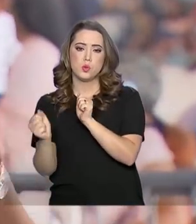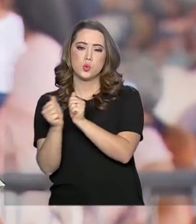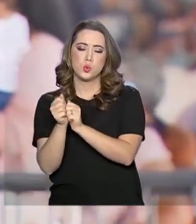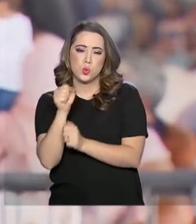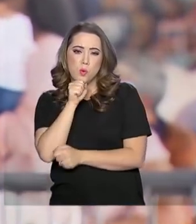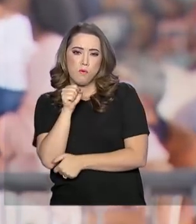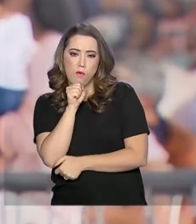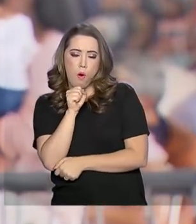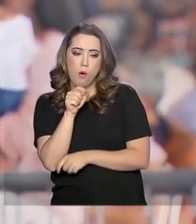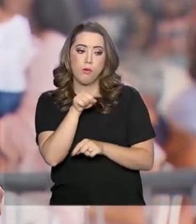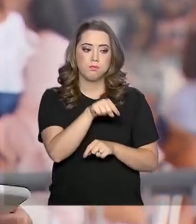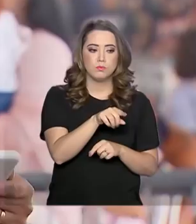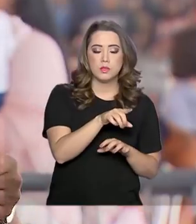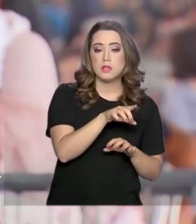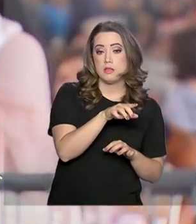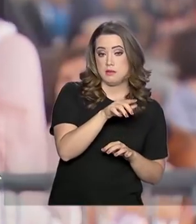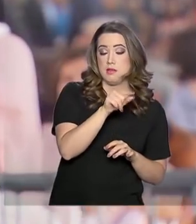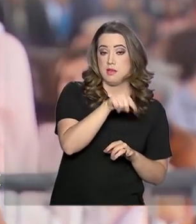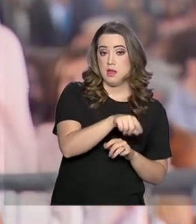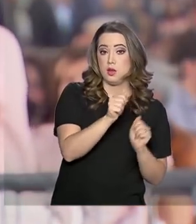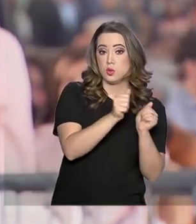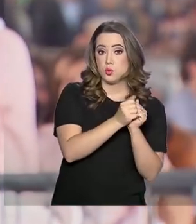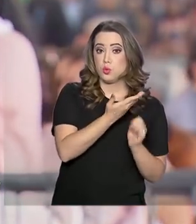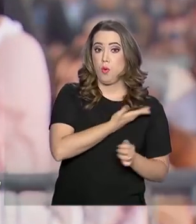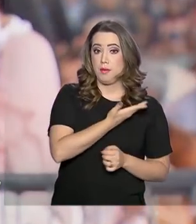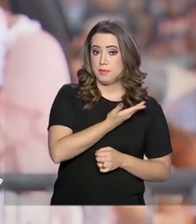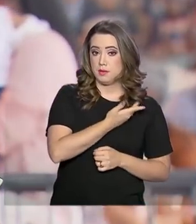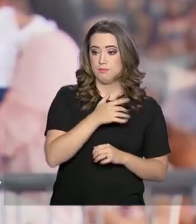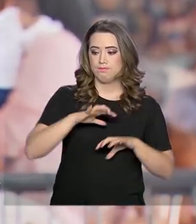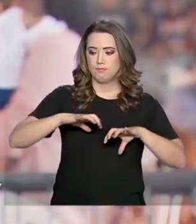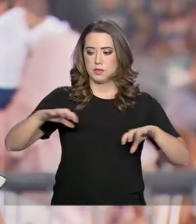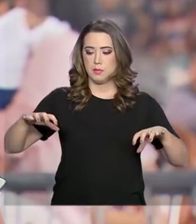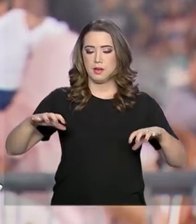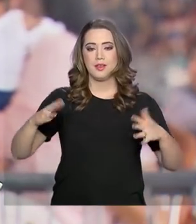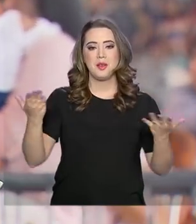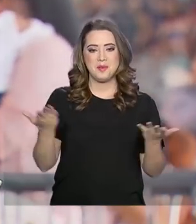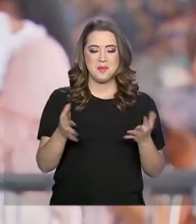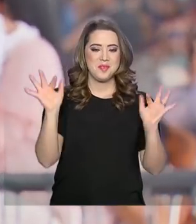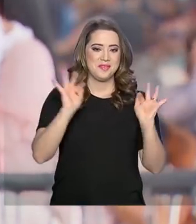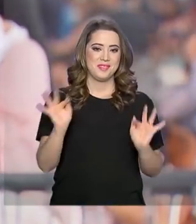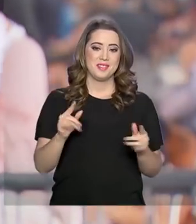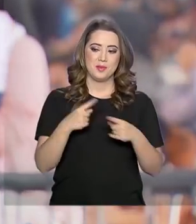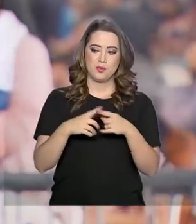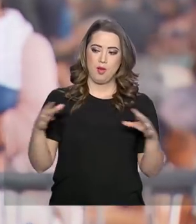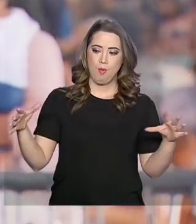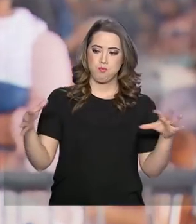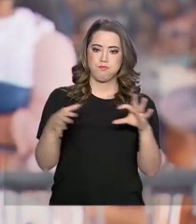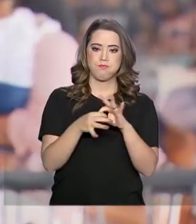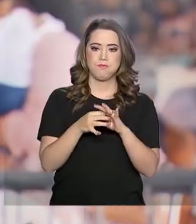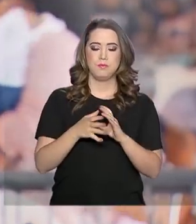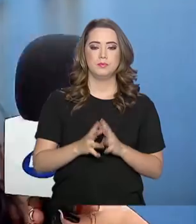avós e ela está morando de favor na casa de uma amiga. Então, ela ficou muito feliz com essa notícia. Vamos ver.